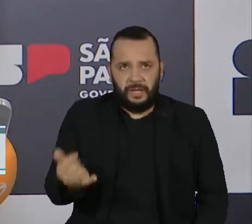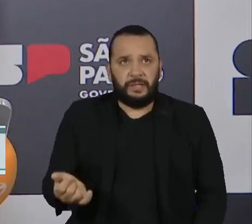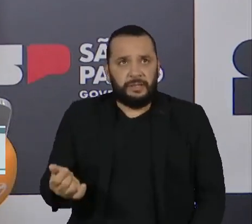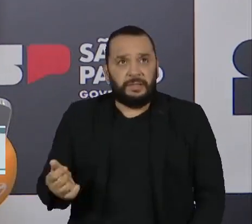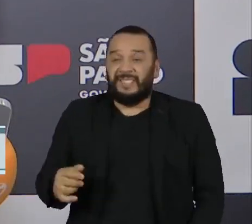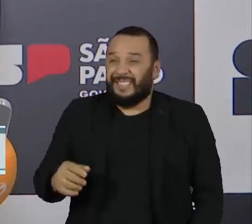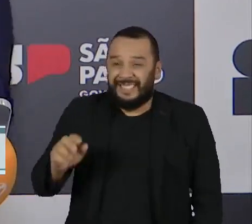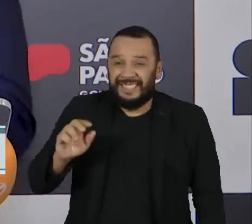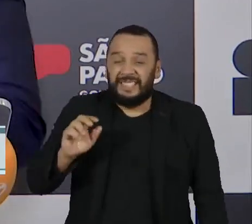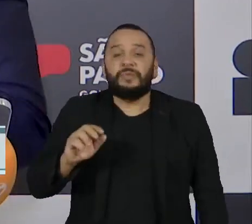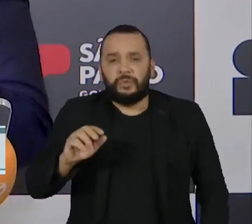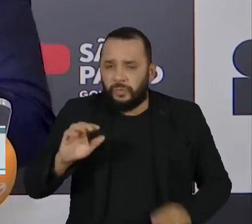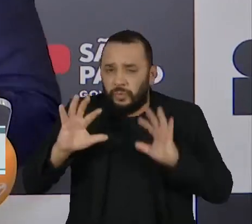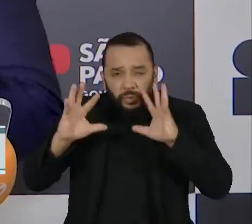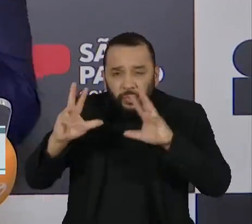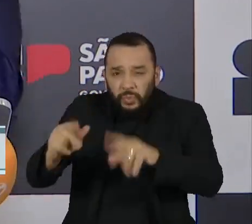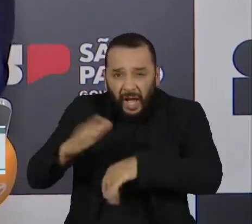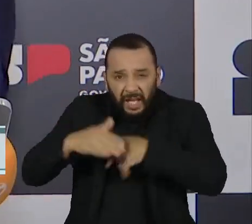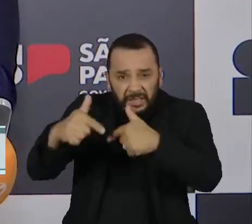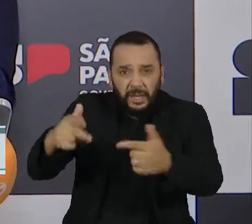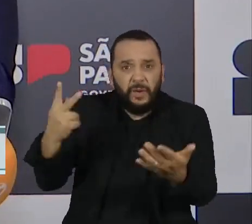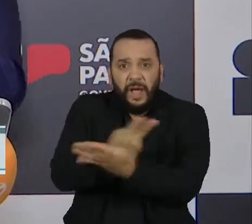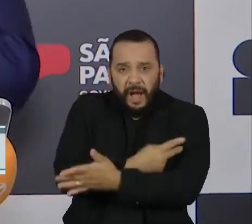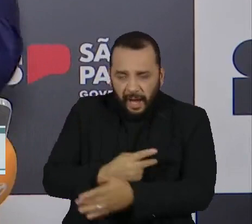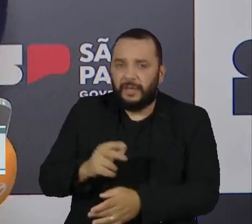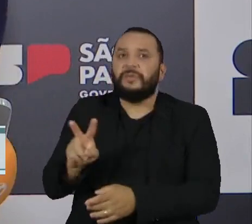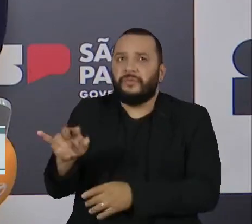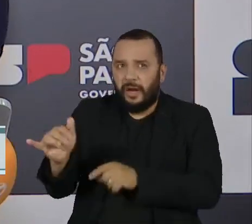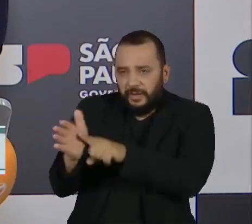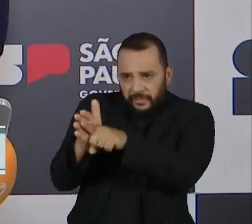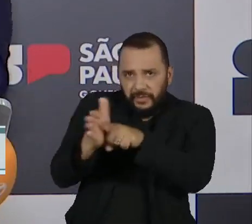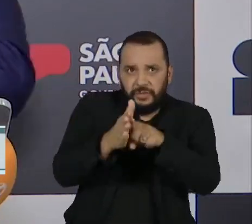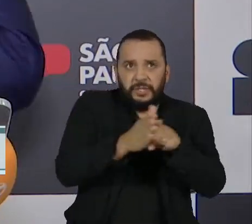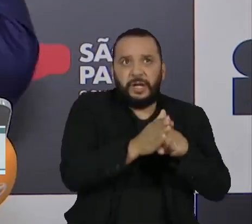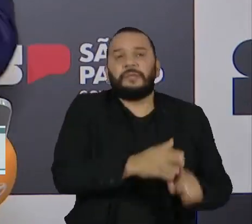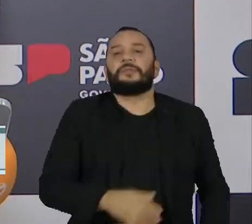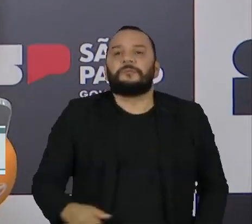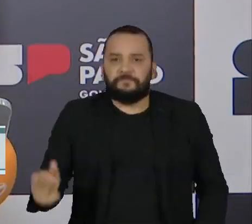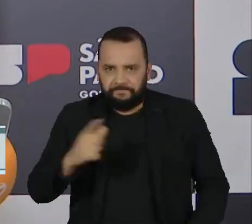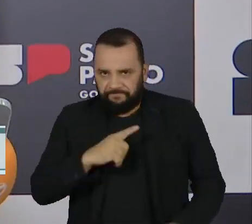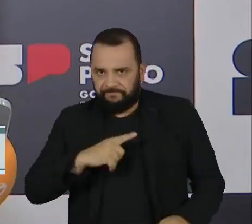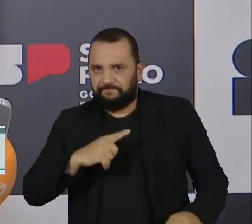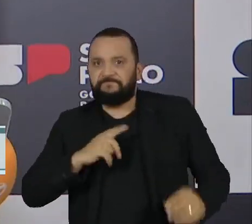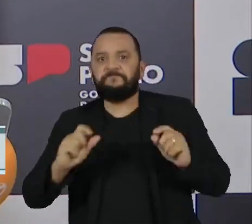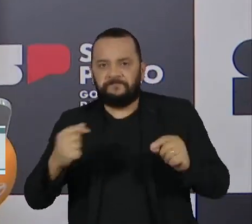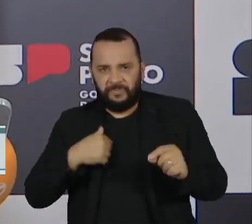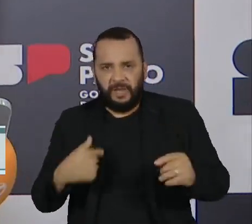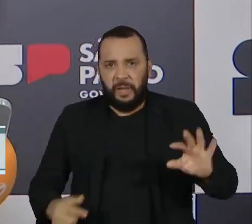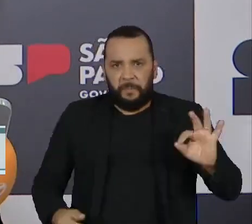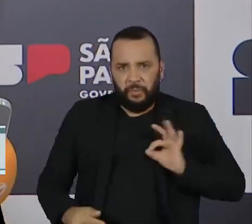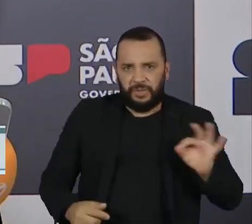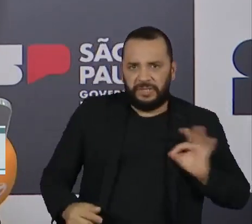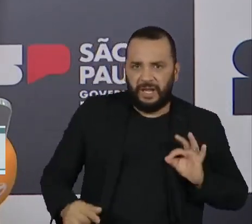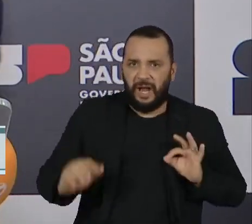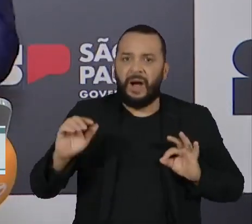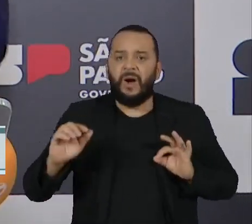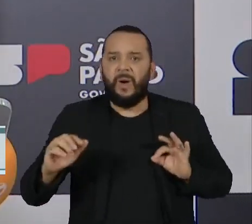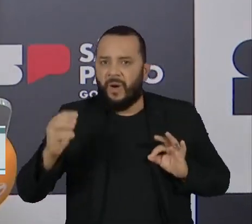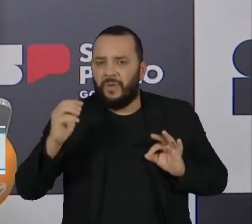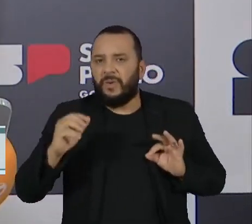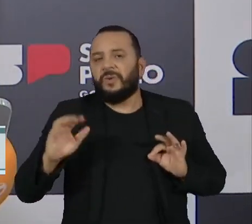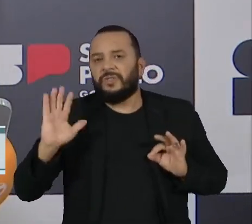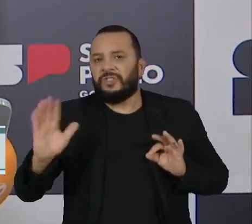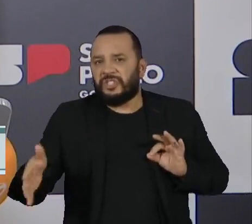condutas da corporação serão investigadas. O que houve foi confronto, foi recepção dos policiais à bala